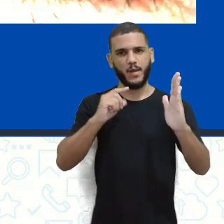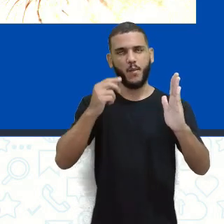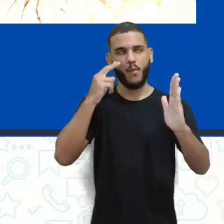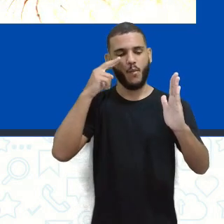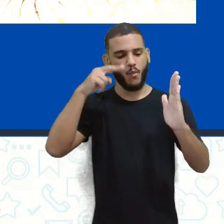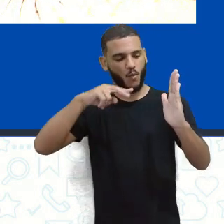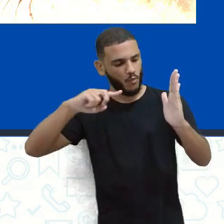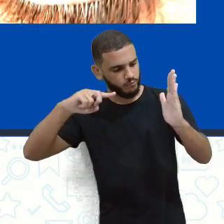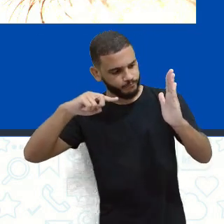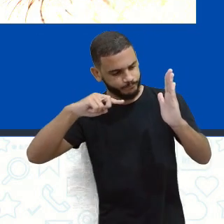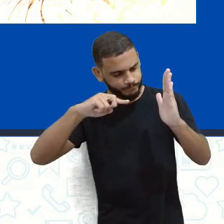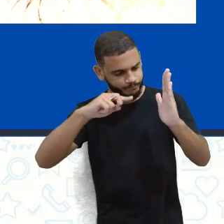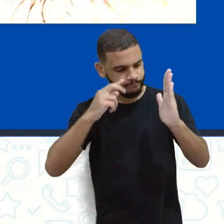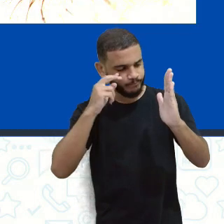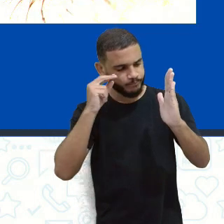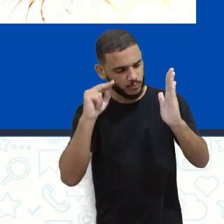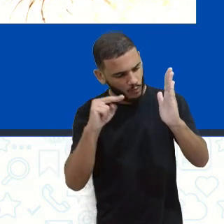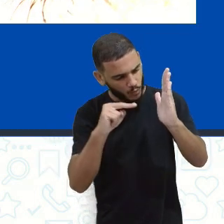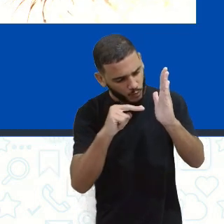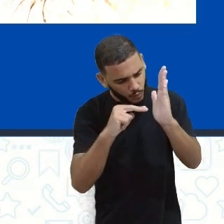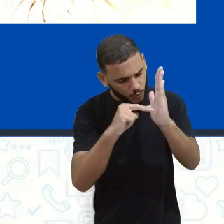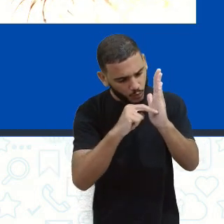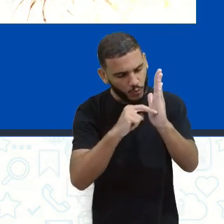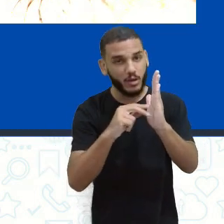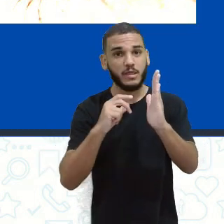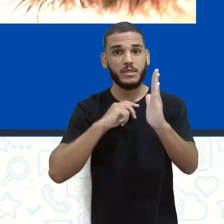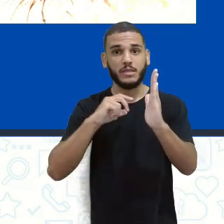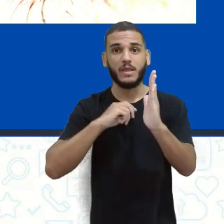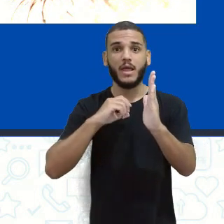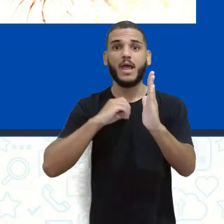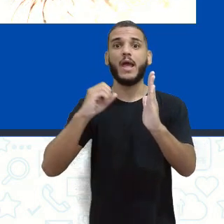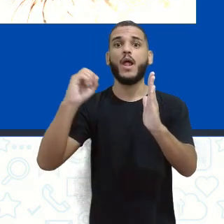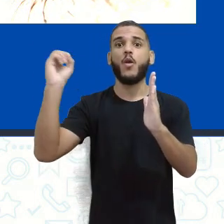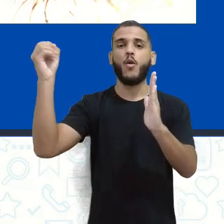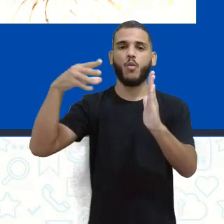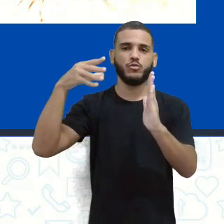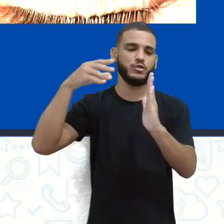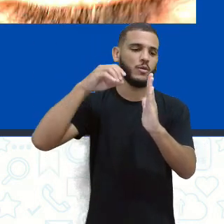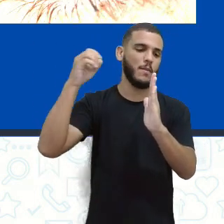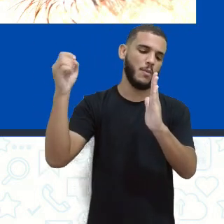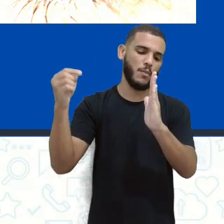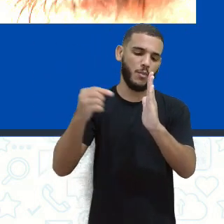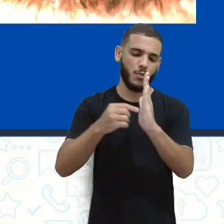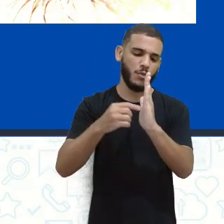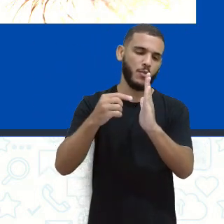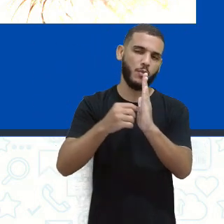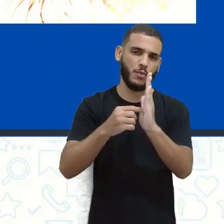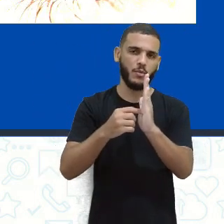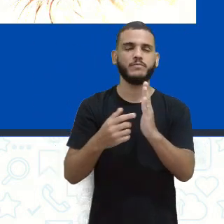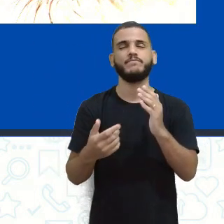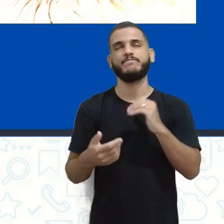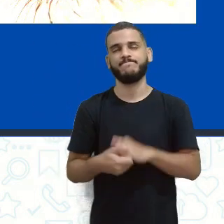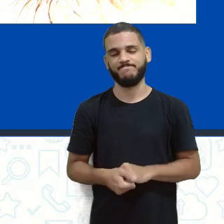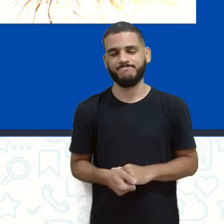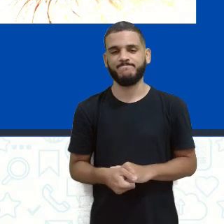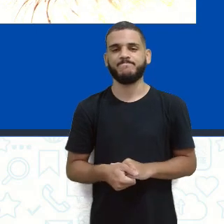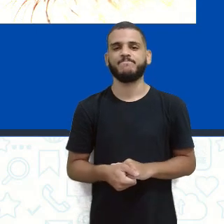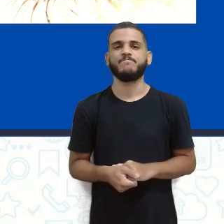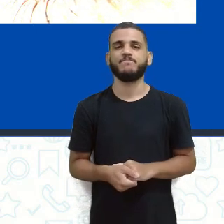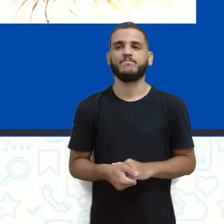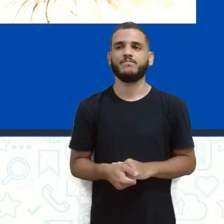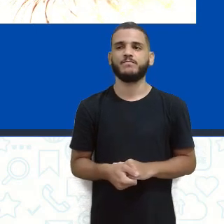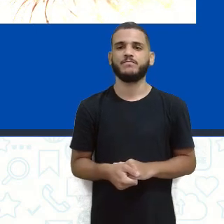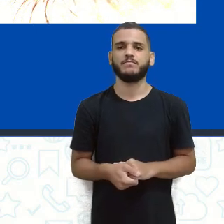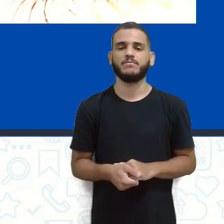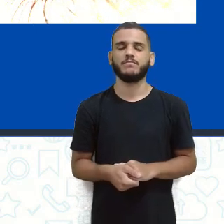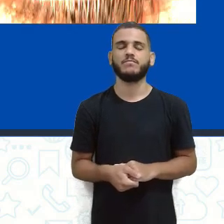de luz, eles se propagam em linha reta, tá? Em todas as direções, pode ser em todas as direções, mas em linha reta, tá certo?